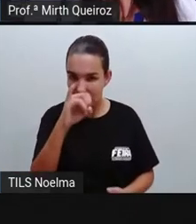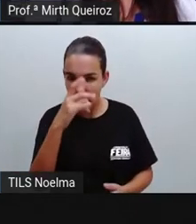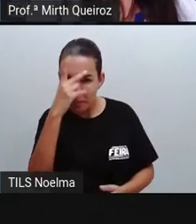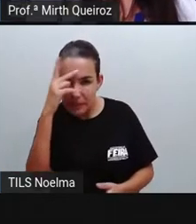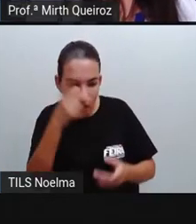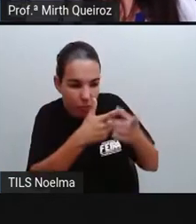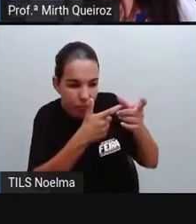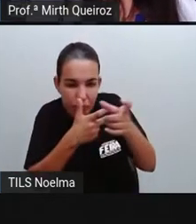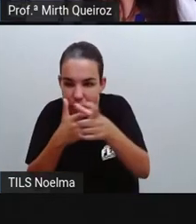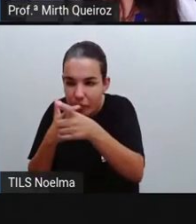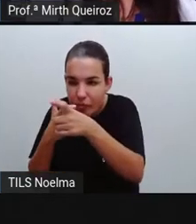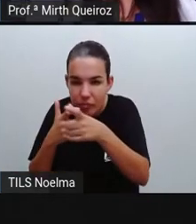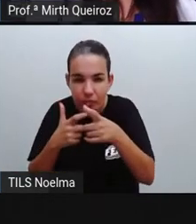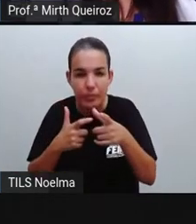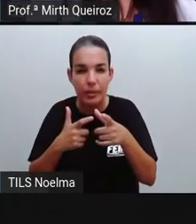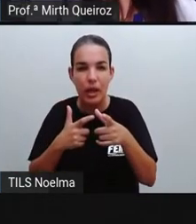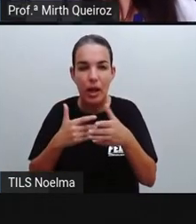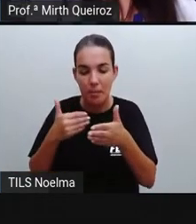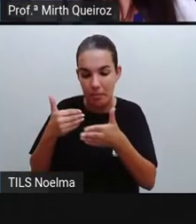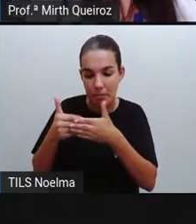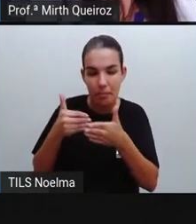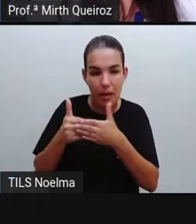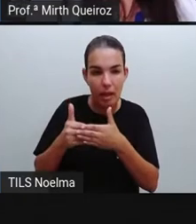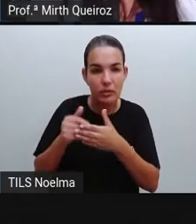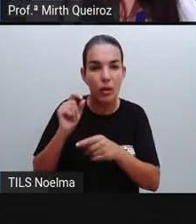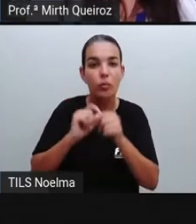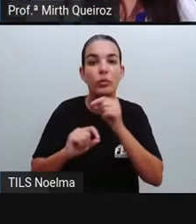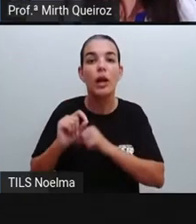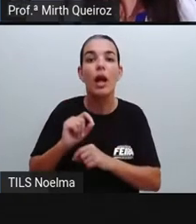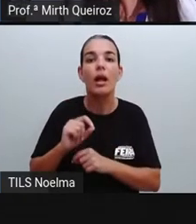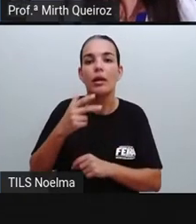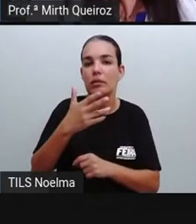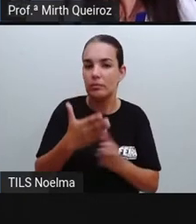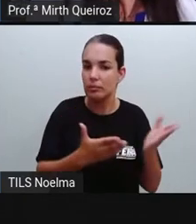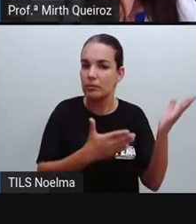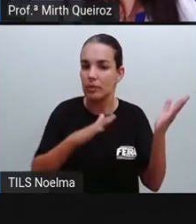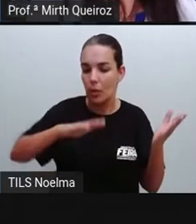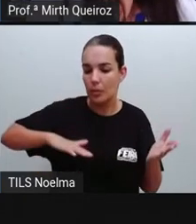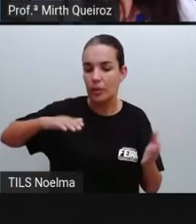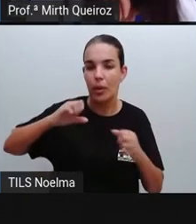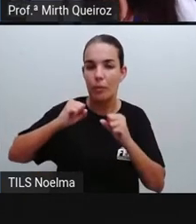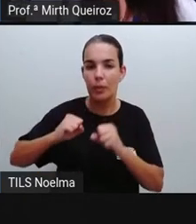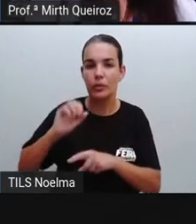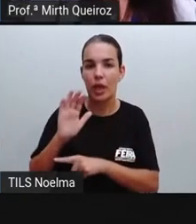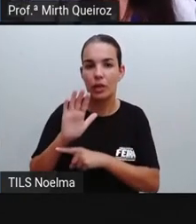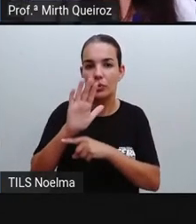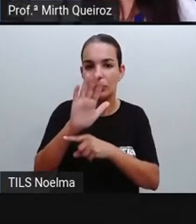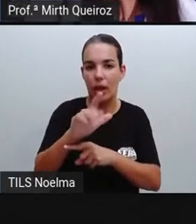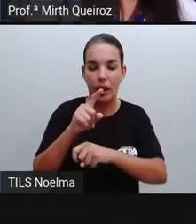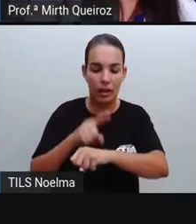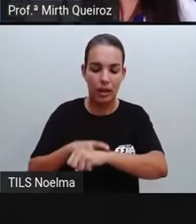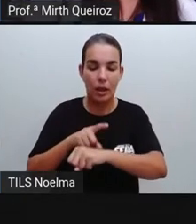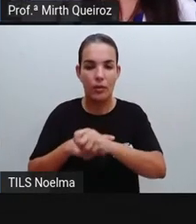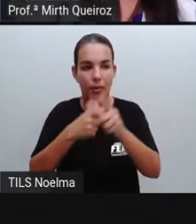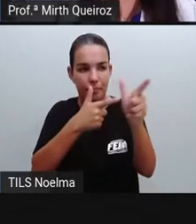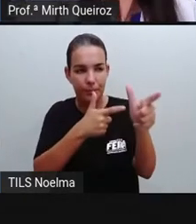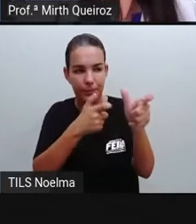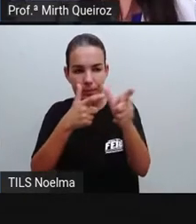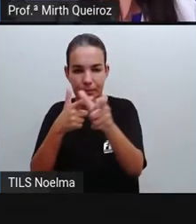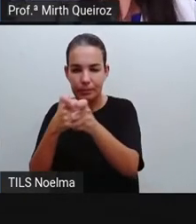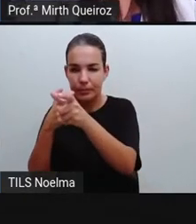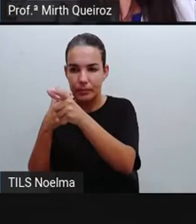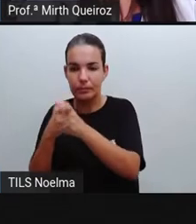caçador deixar fumo junto a uma árvore, o Caipora pode ajudar na hora da caça. Assim como acontece também